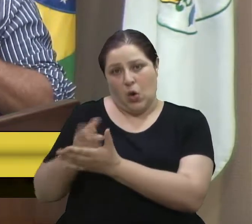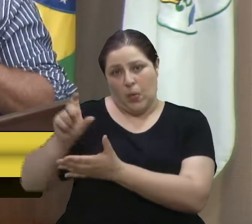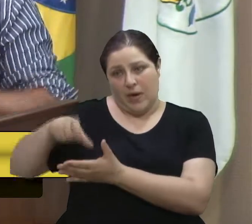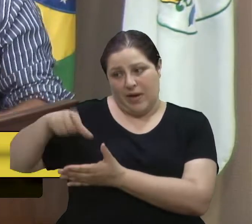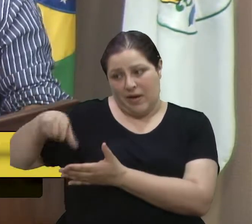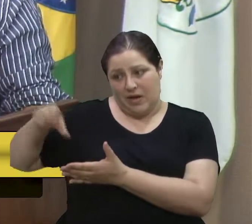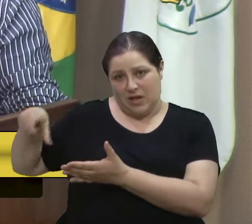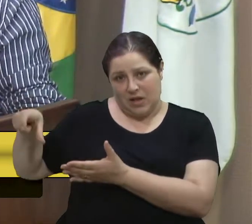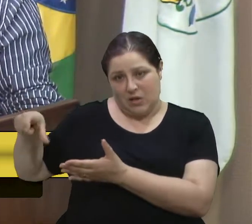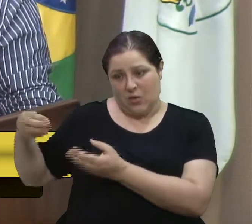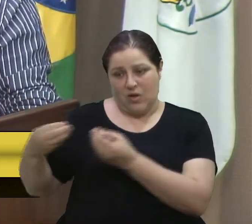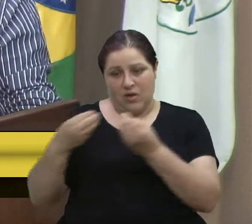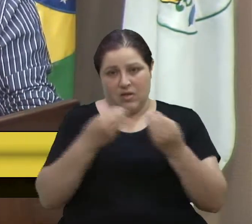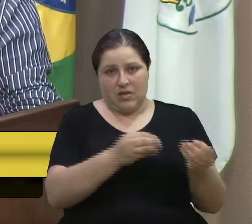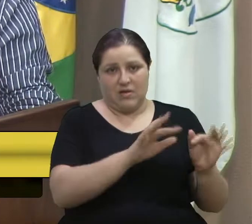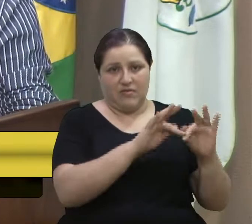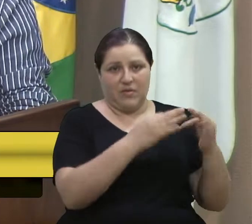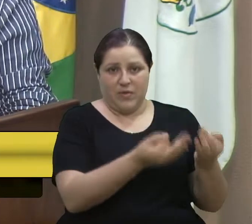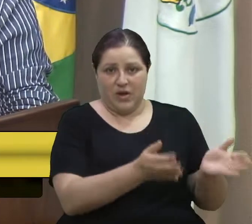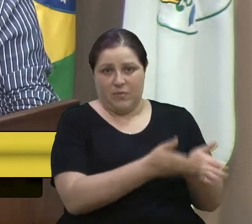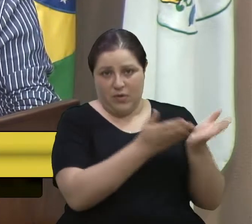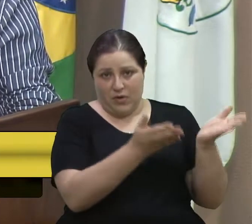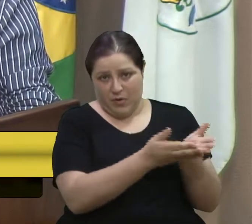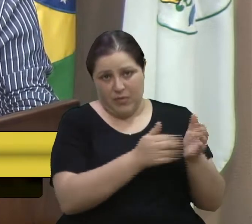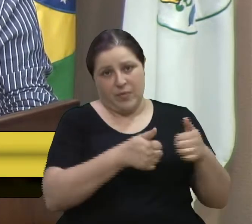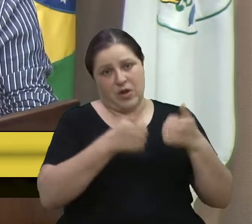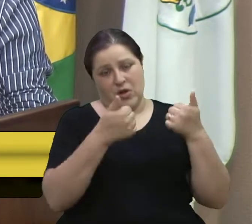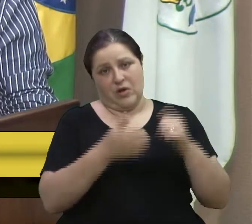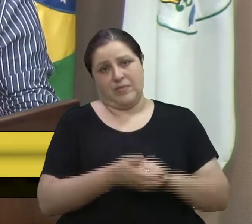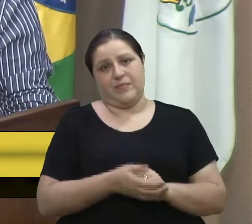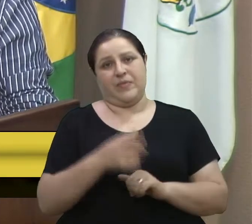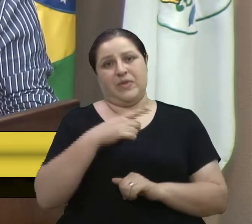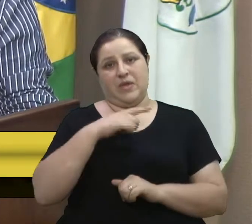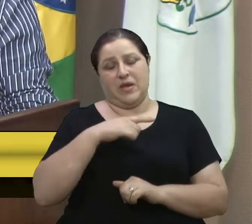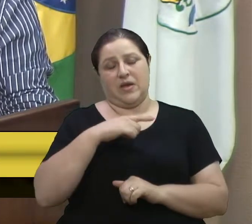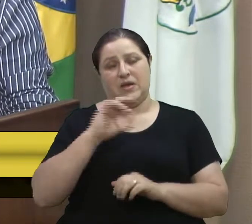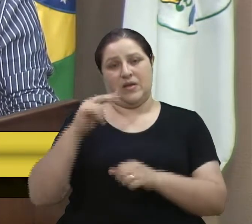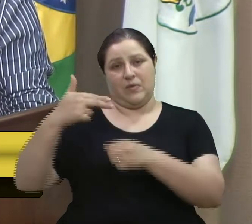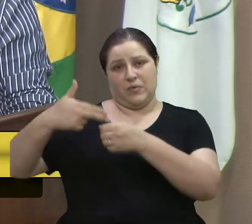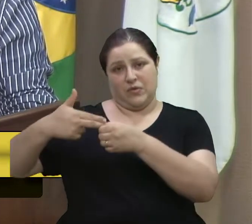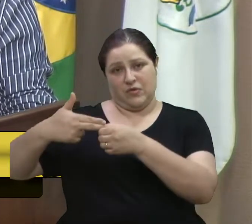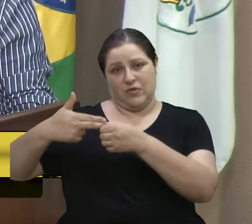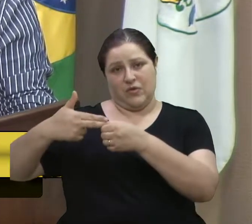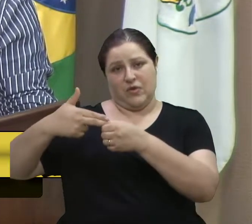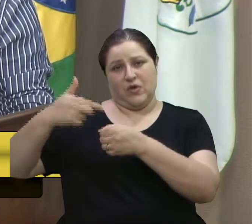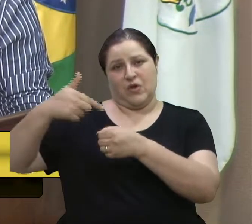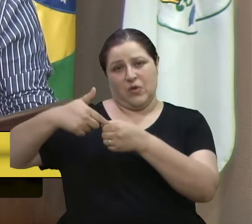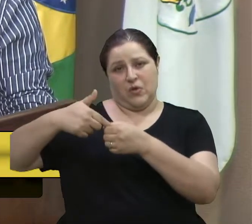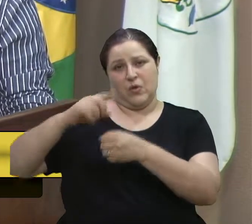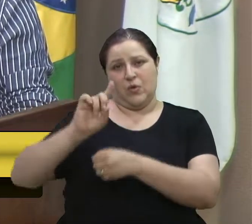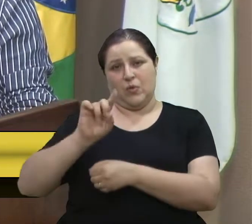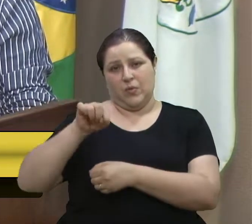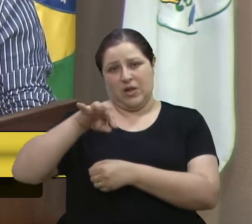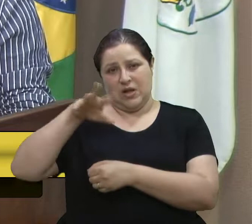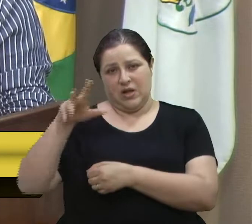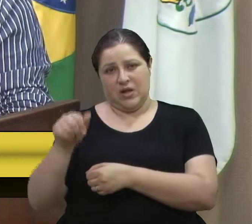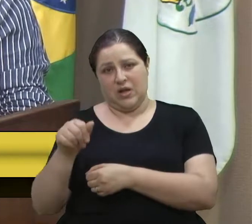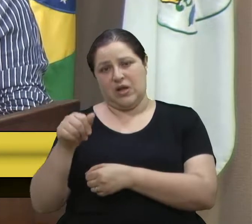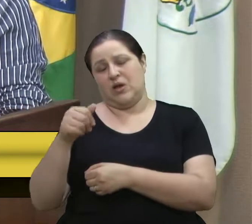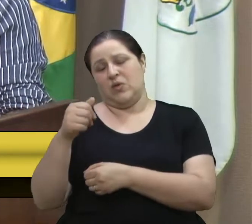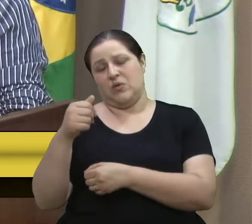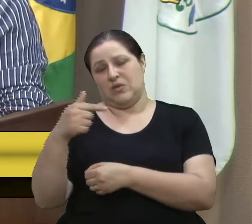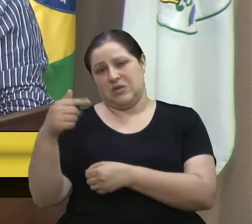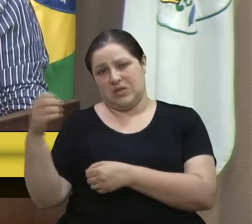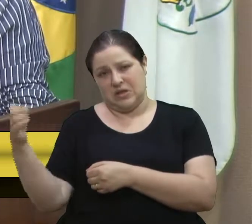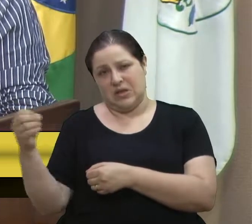Então, foi depositado, então, 1 milhão e 400 para o combustível, 2 milhões e 600 para o décimo terceiro. Não, ninguém está falando mal